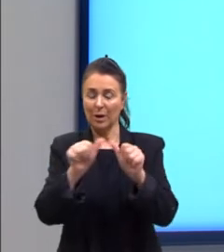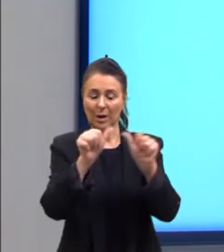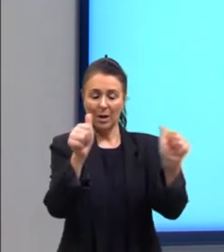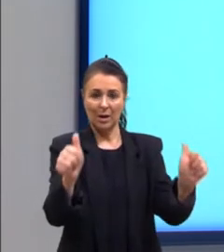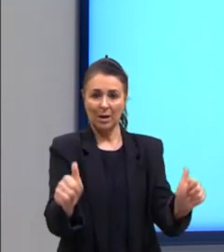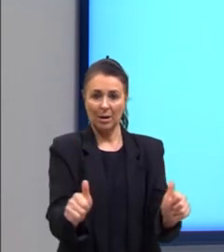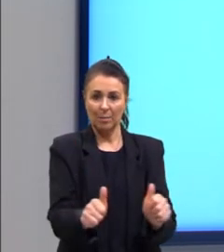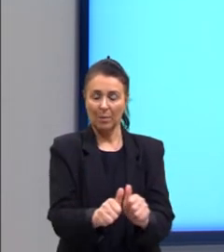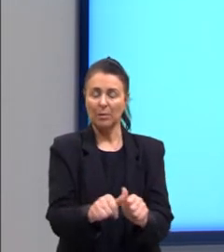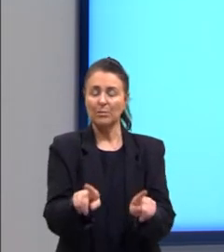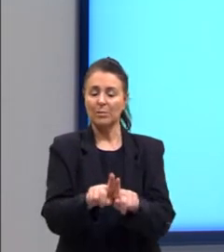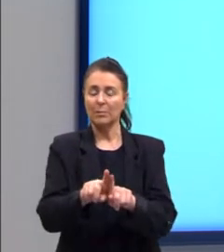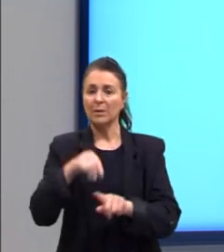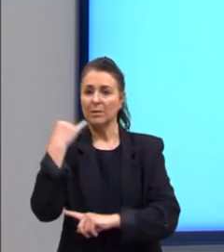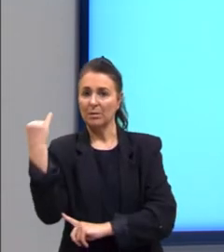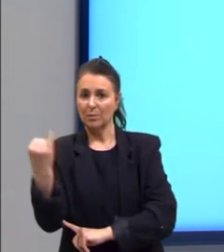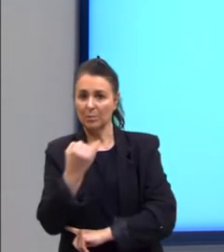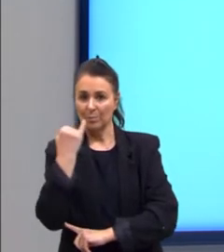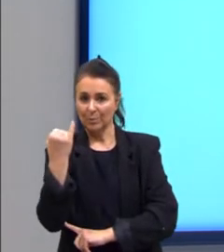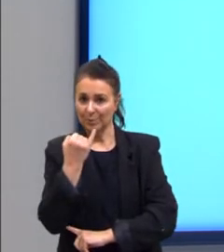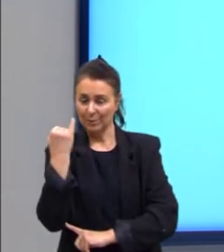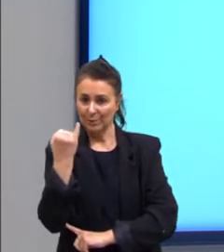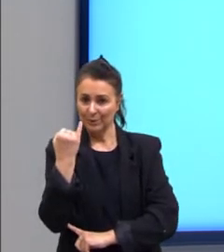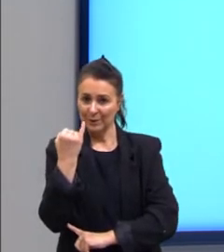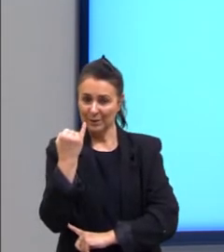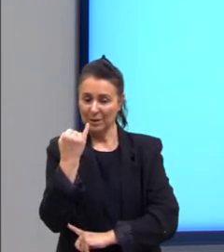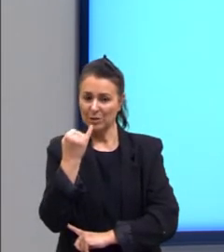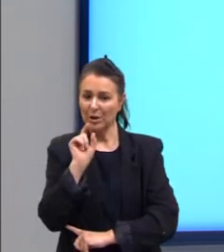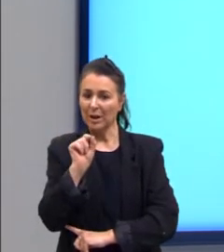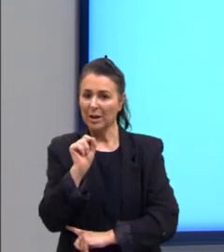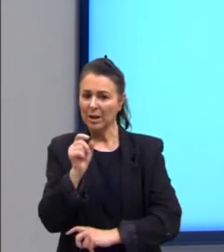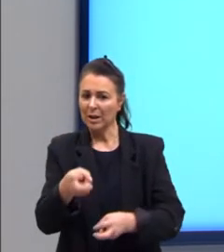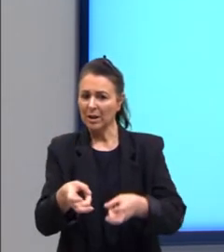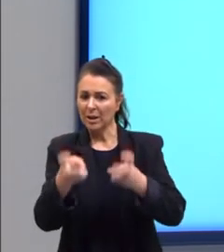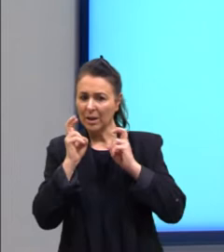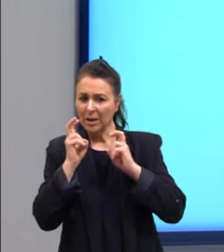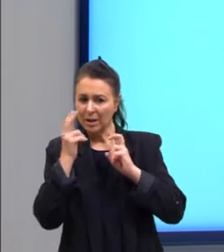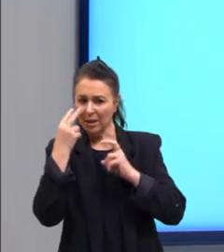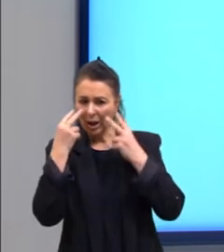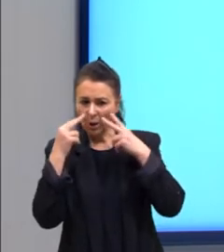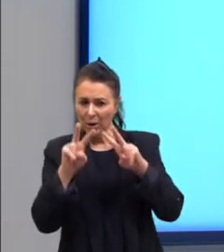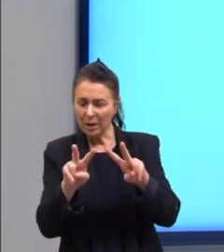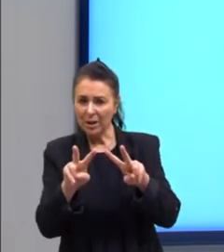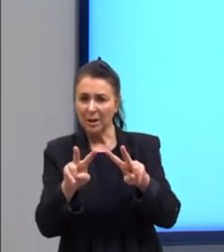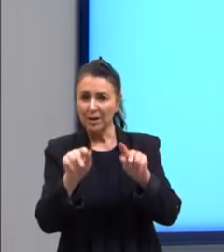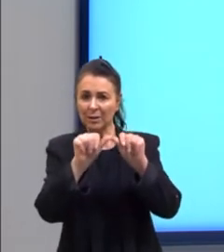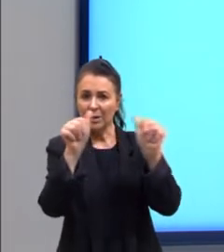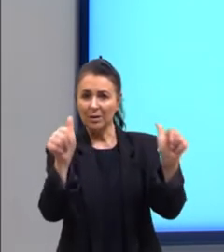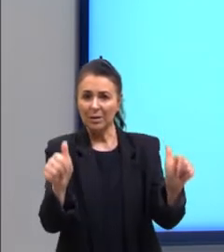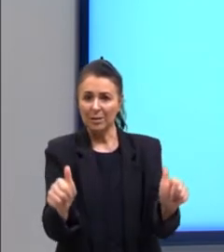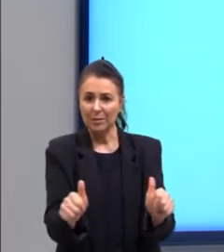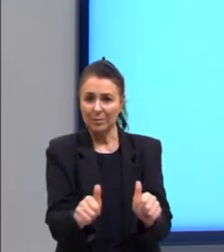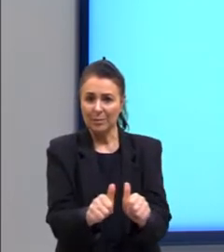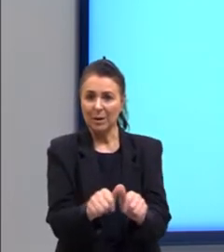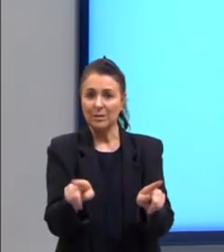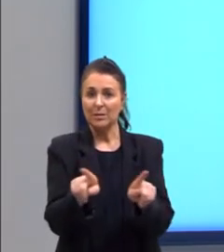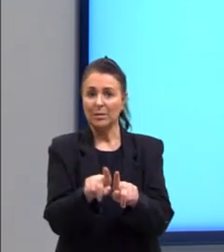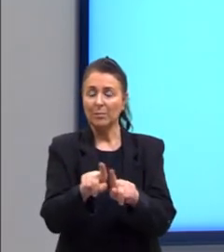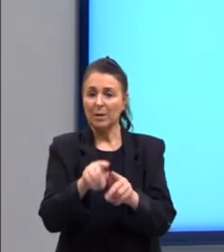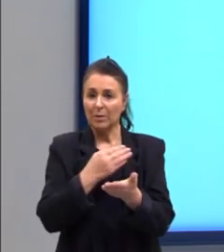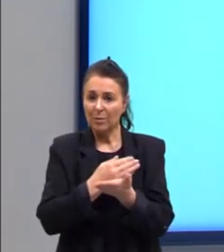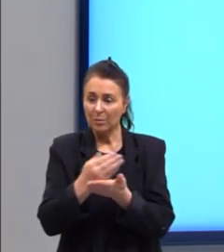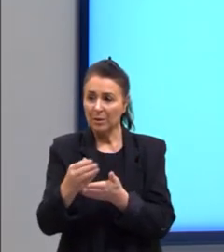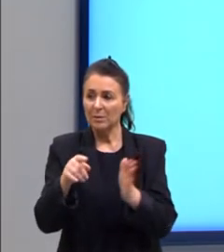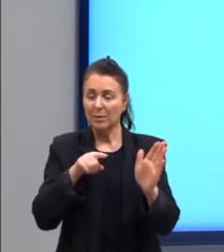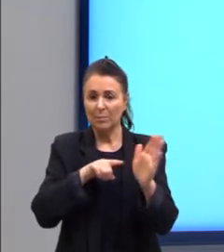fala muito ao receptor. E aí também levanta aqui um questionamento.